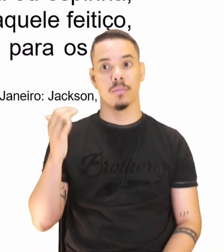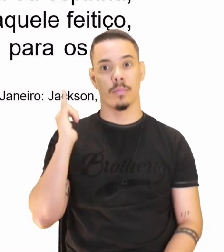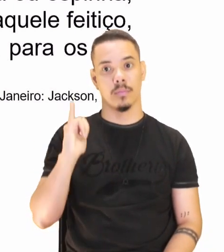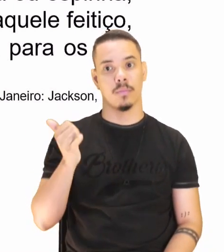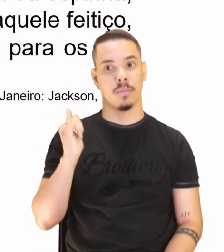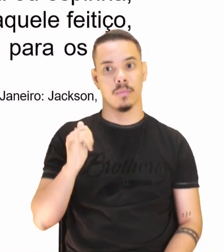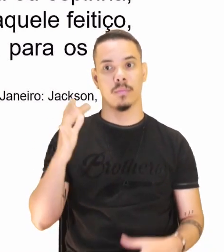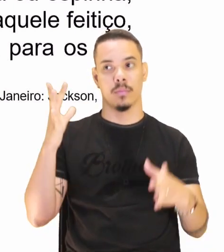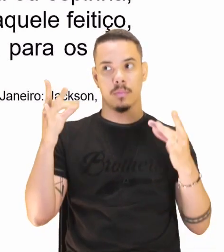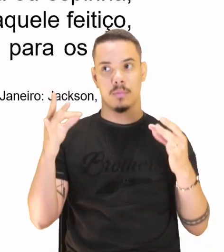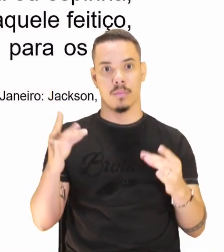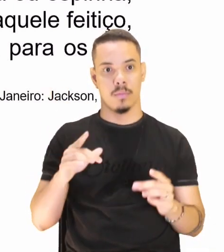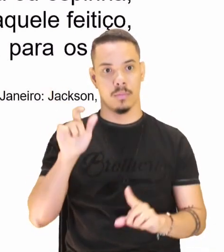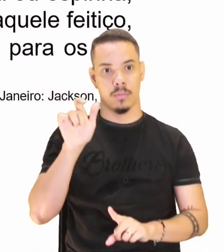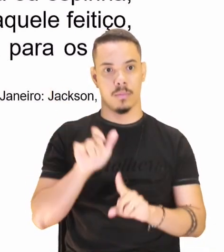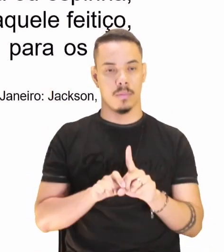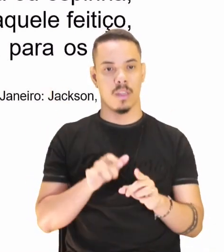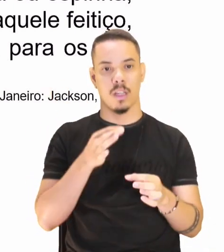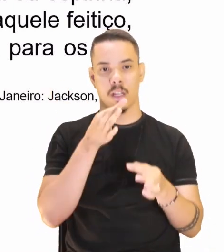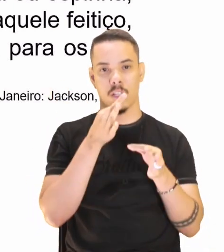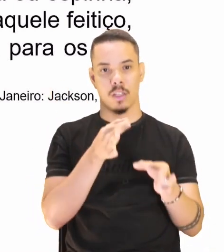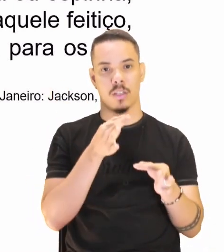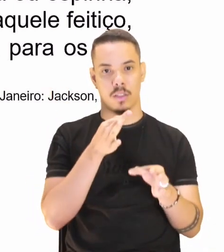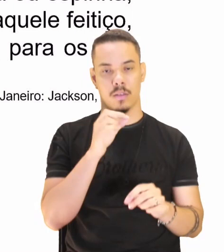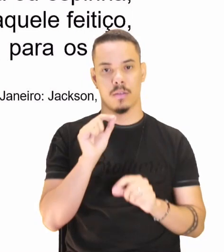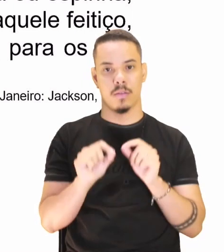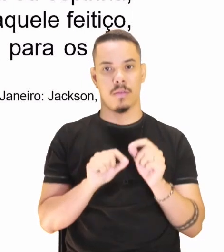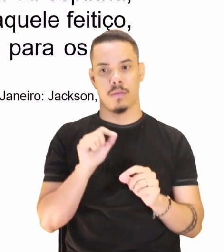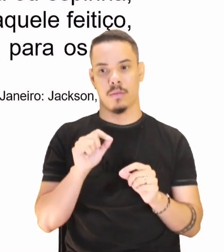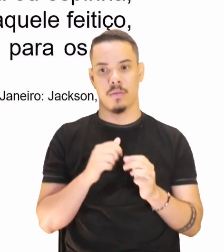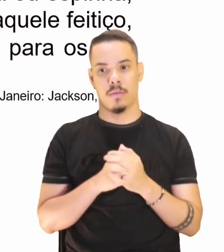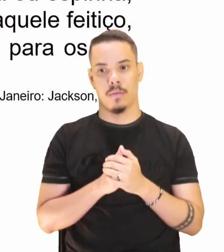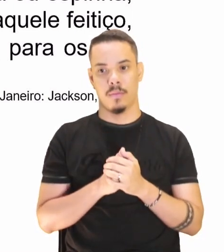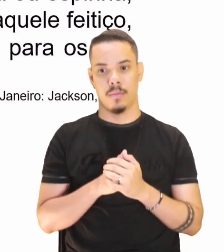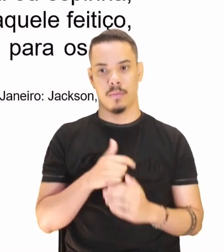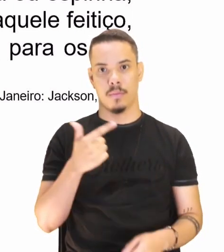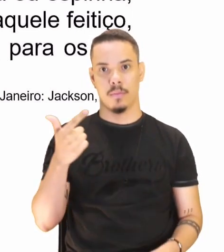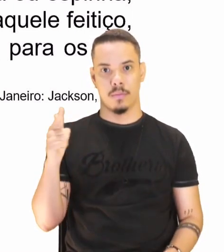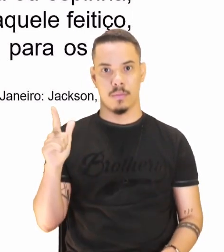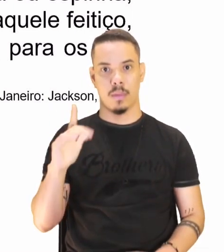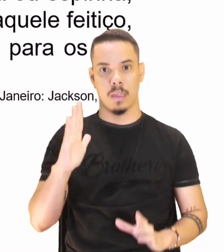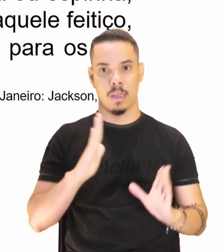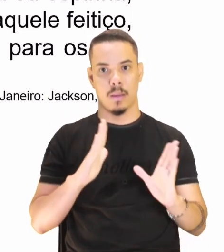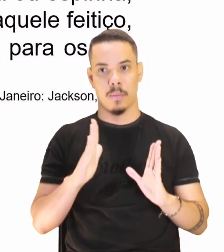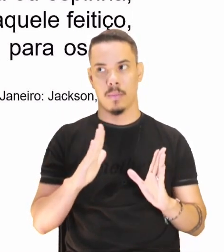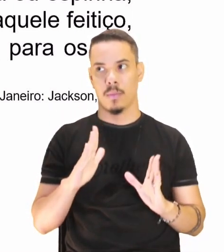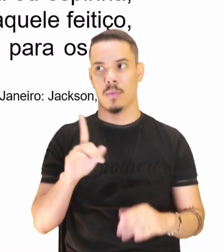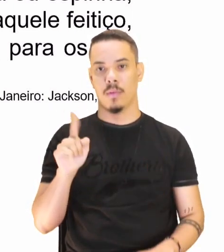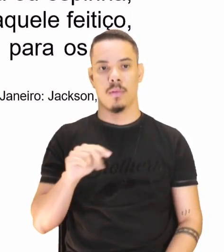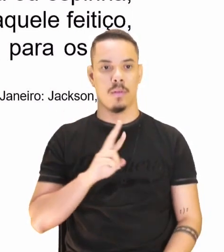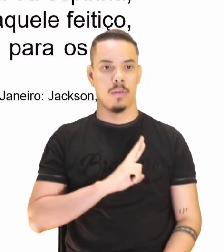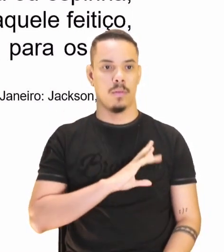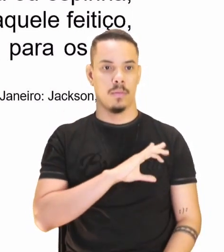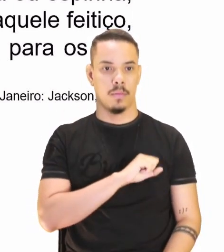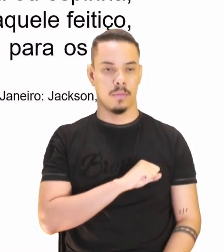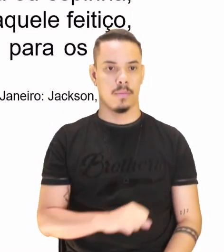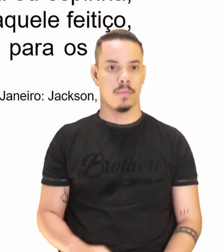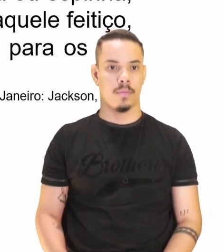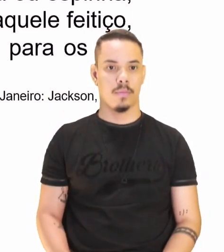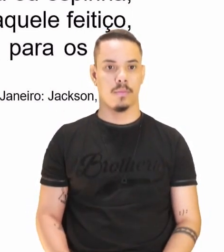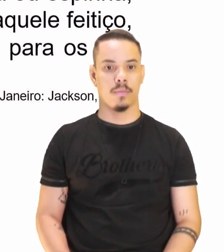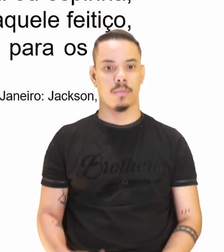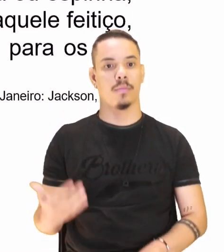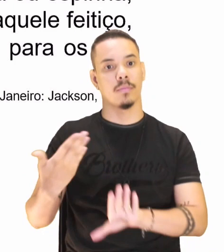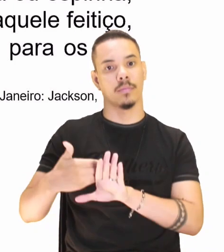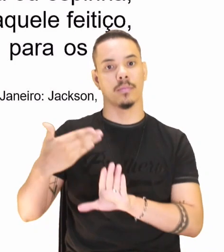narrador, ao descrever a personagem, critica sutilmente outro estilo de época, o romantismo. Naquele